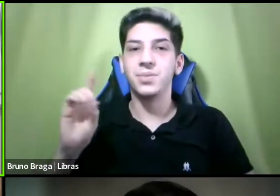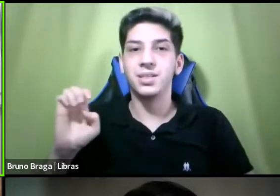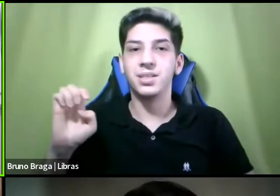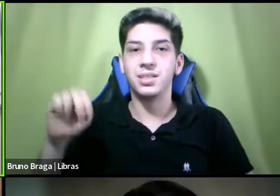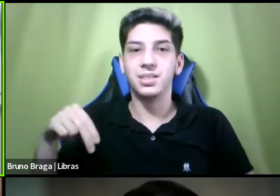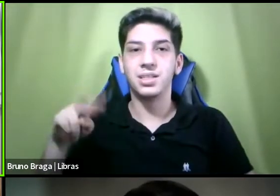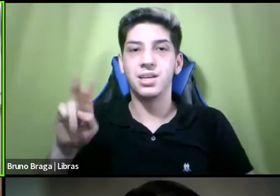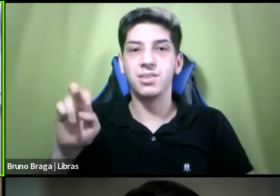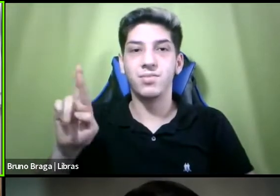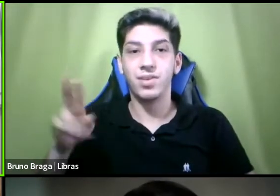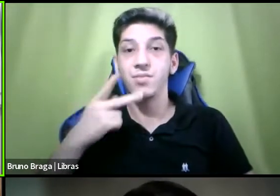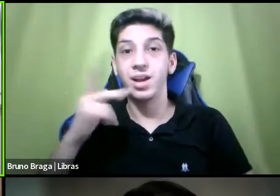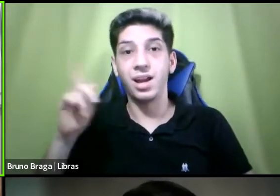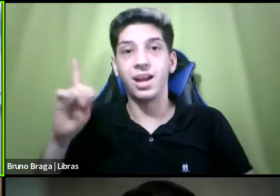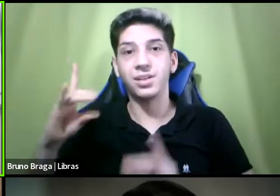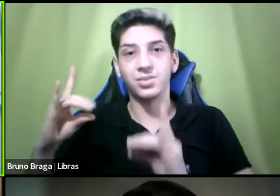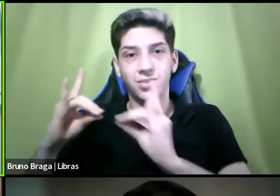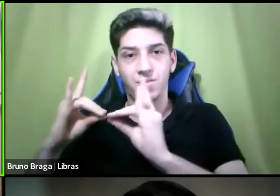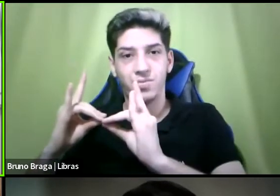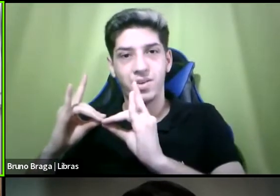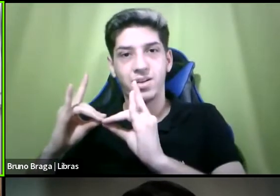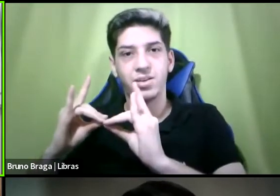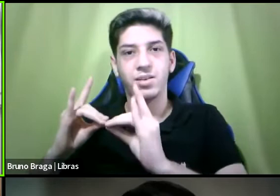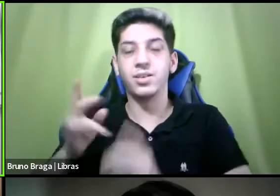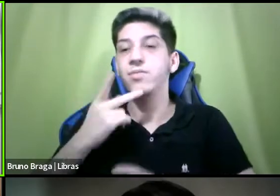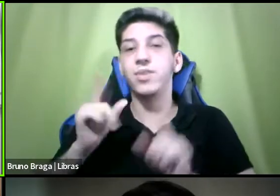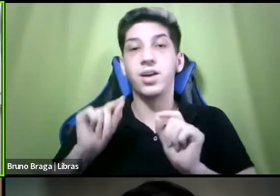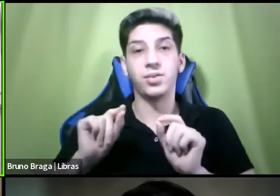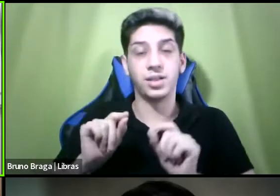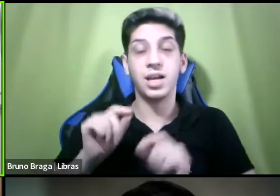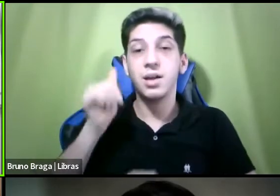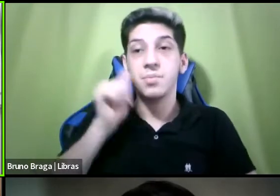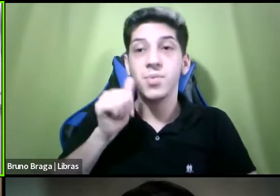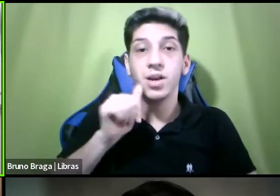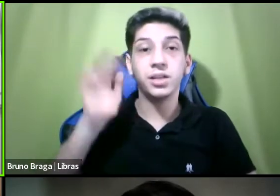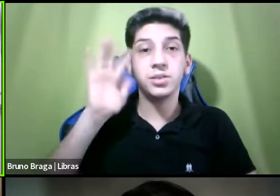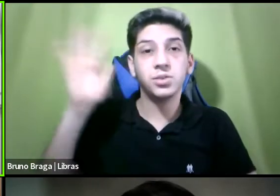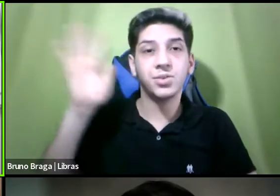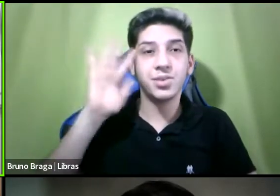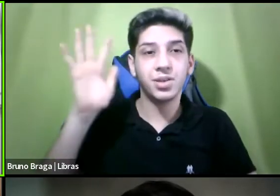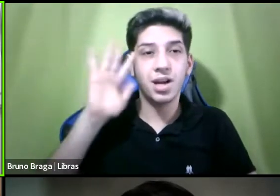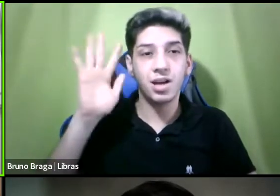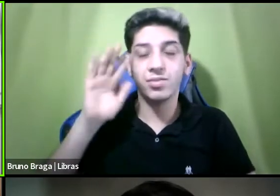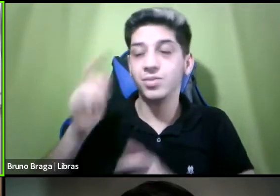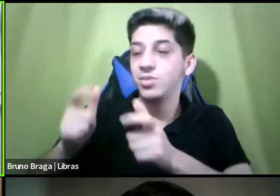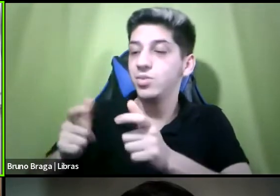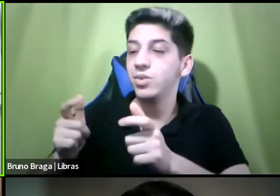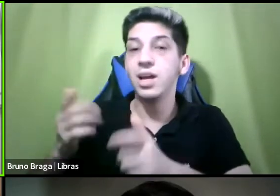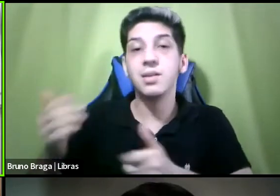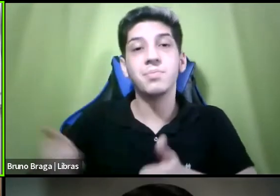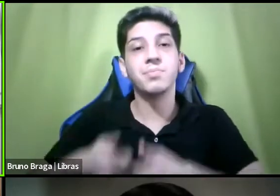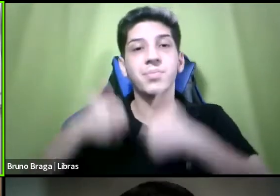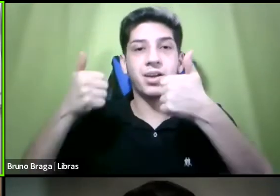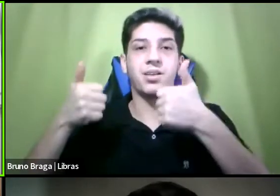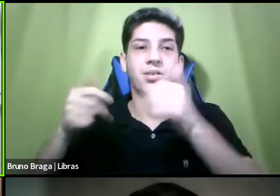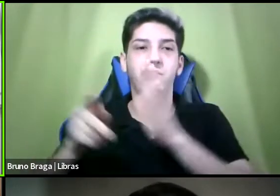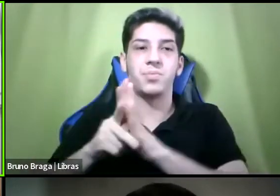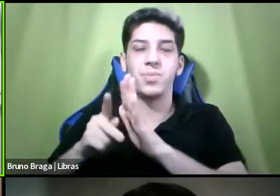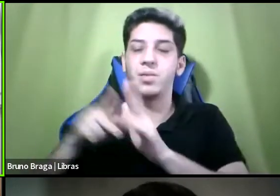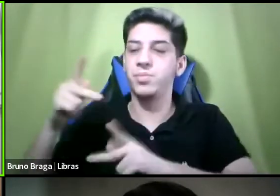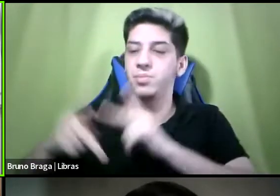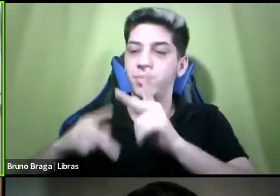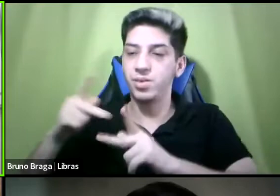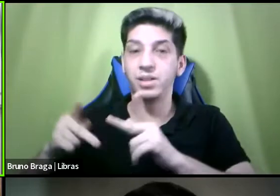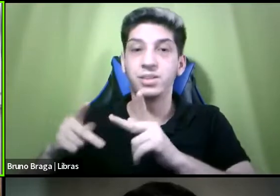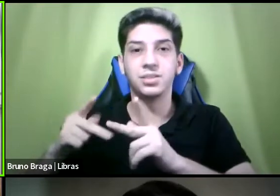da Debbie ele diz que ela sonhava com um lugar melhor para os desabrigados e